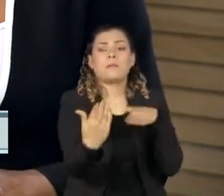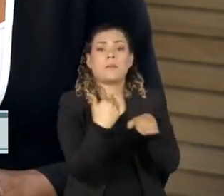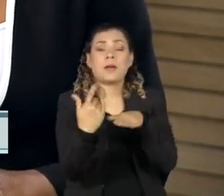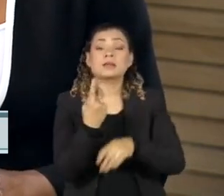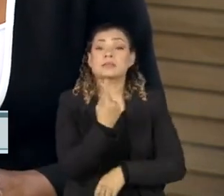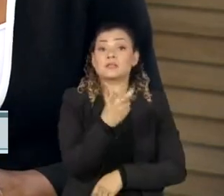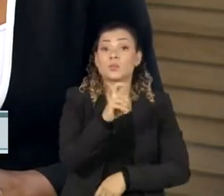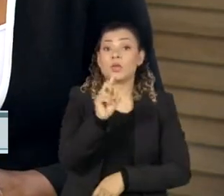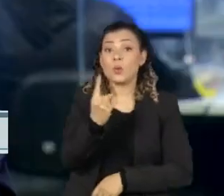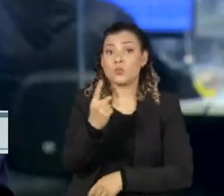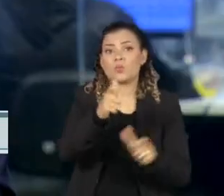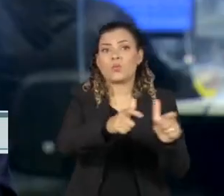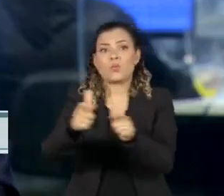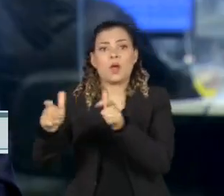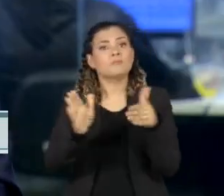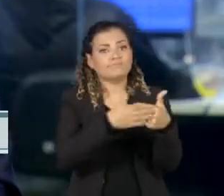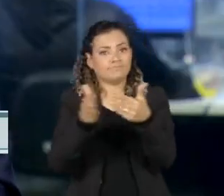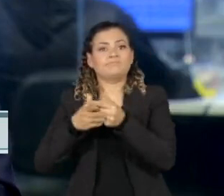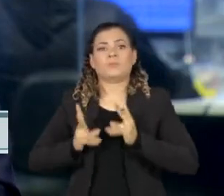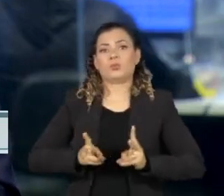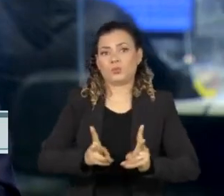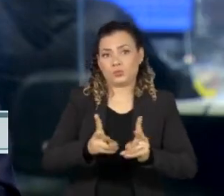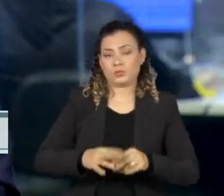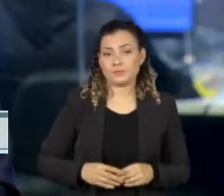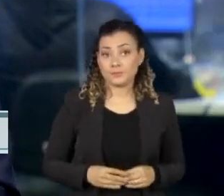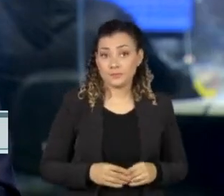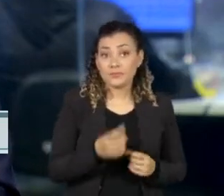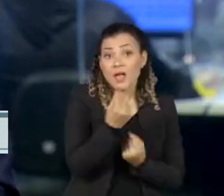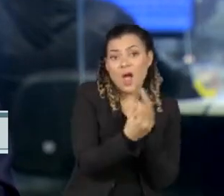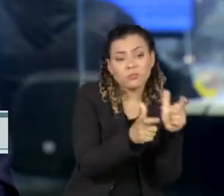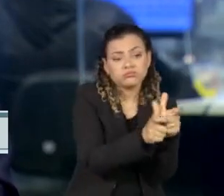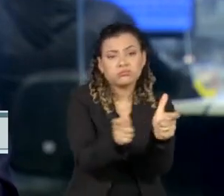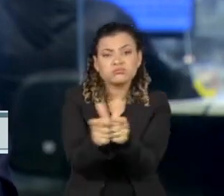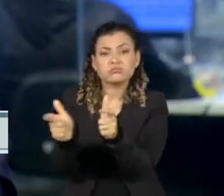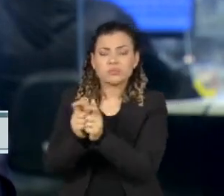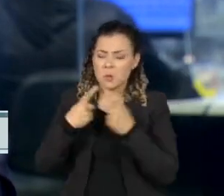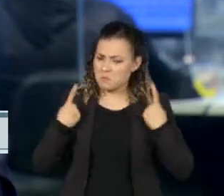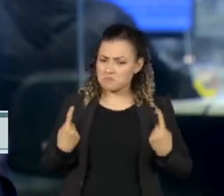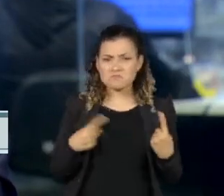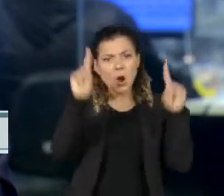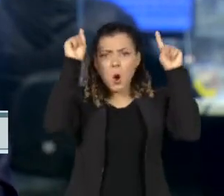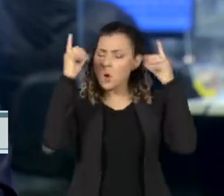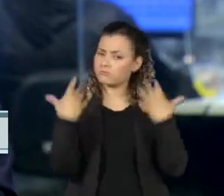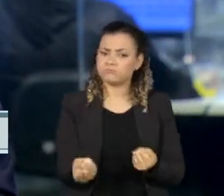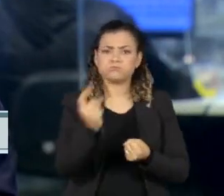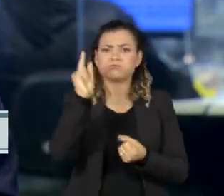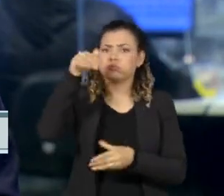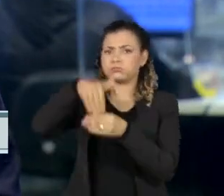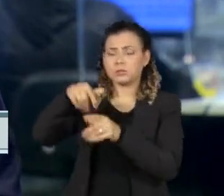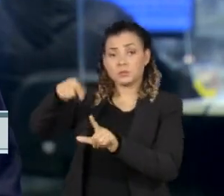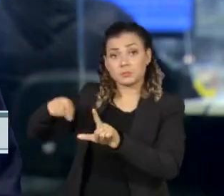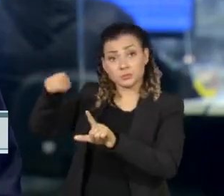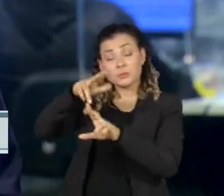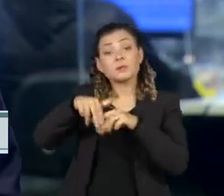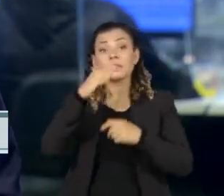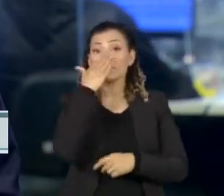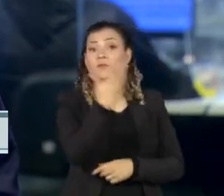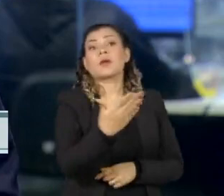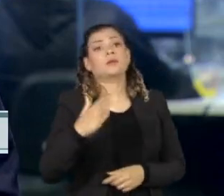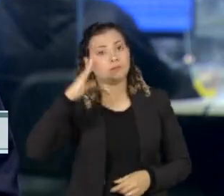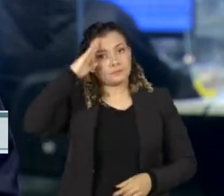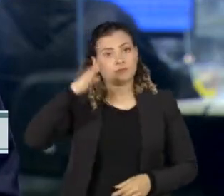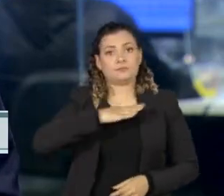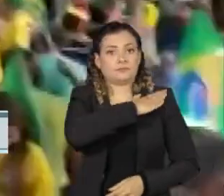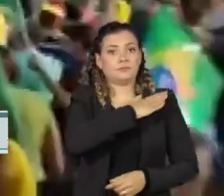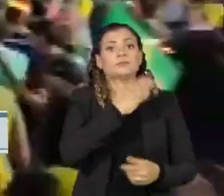ainda estão bloqueados. Pequenos grupos que contestam o resultado soberano das urnas também são vistos em frente a quartéis das